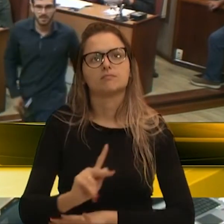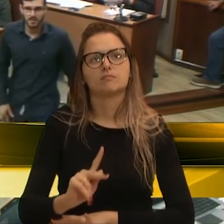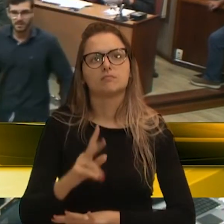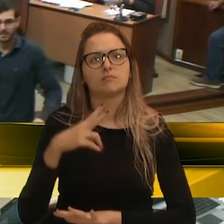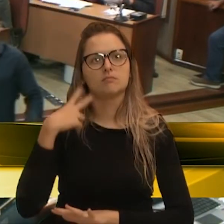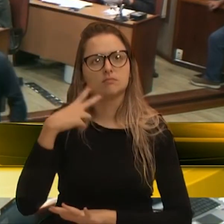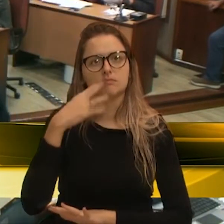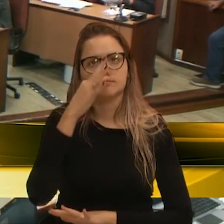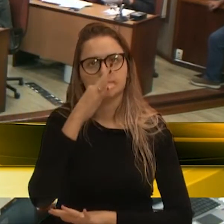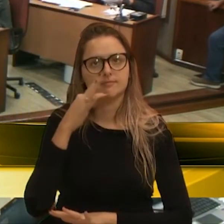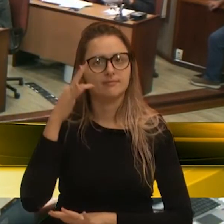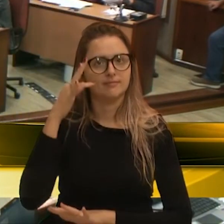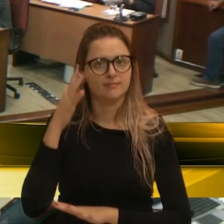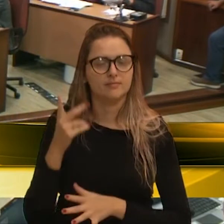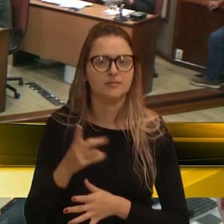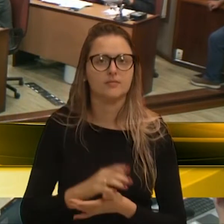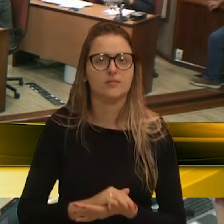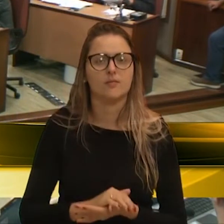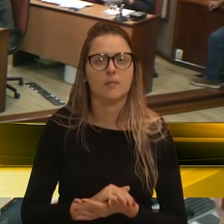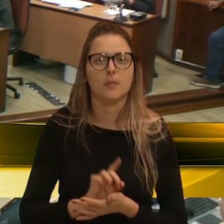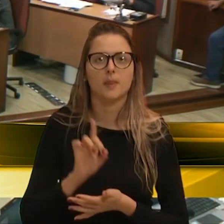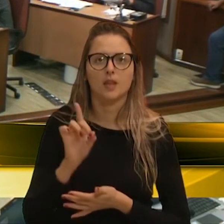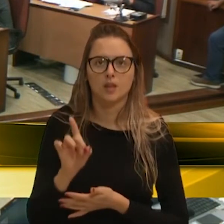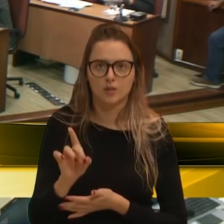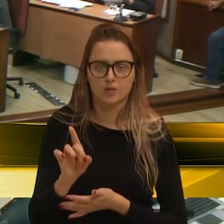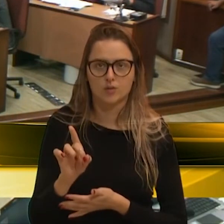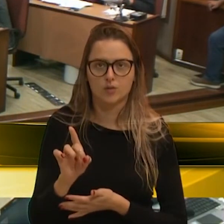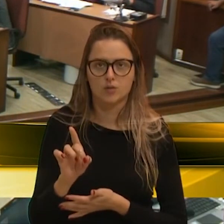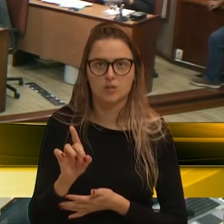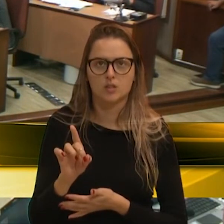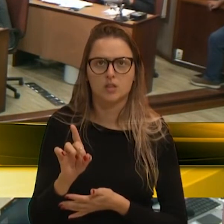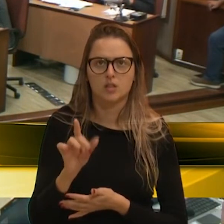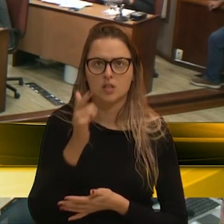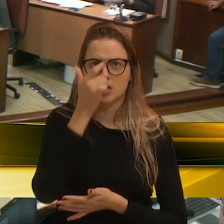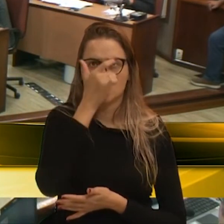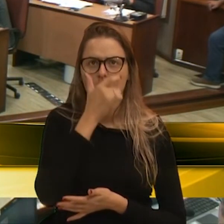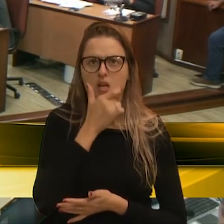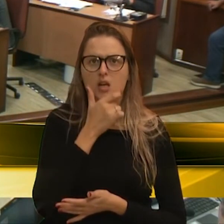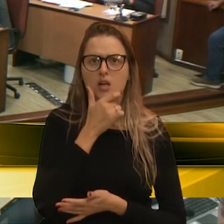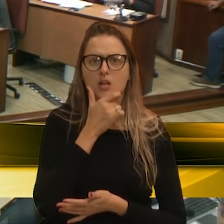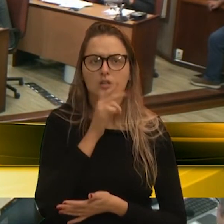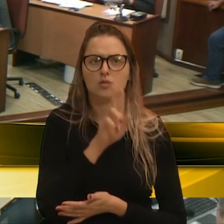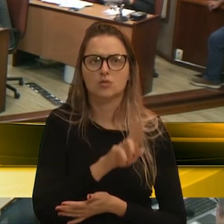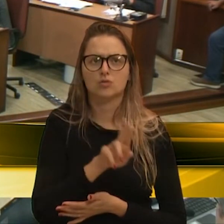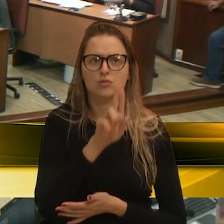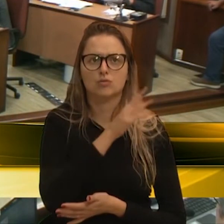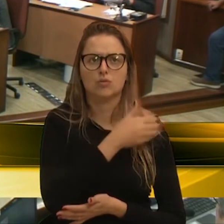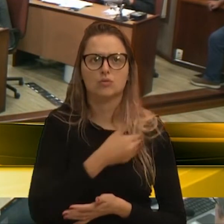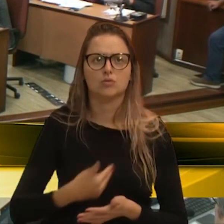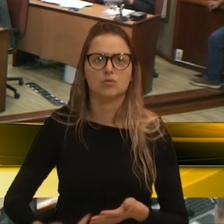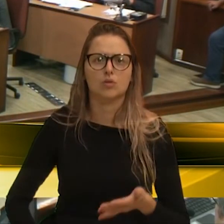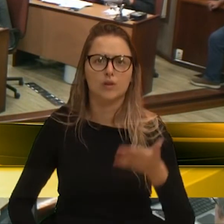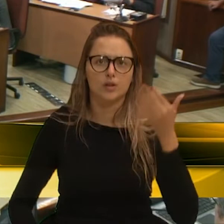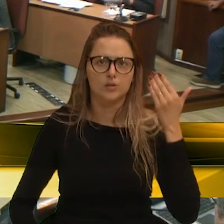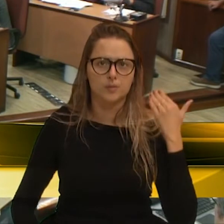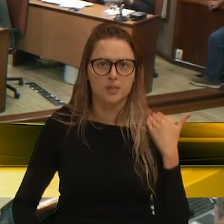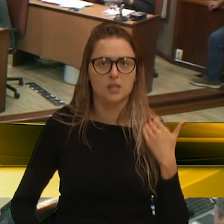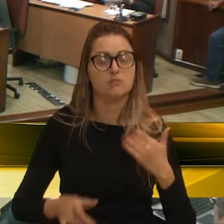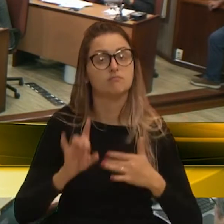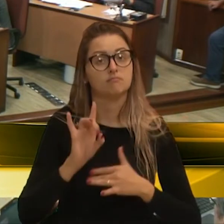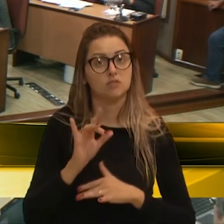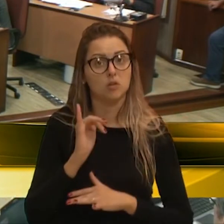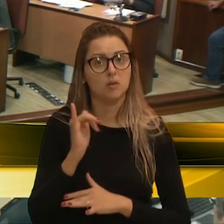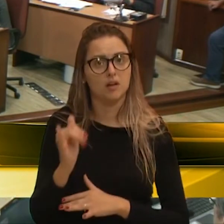vereadora Tatiane, a senhora, inclusive, se não me falo a memória, se ocupou cargos do governo anteriores. Então, só para lhe dizer,